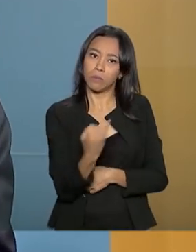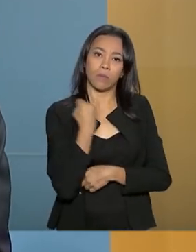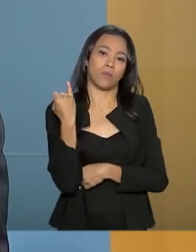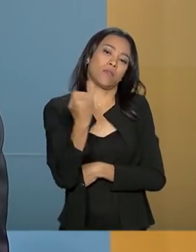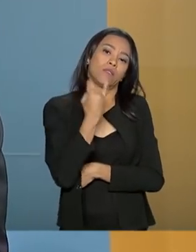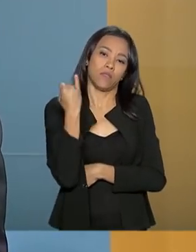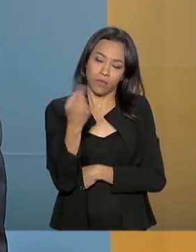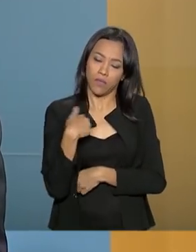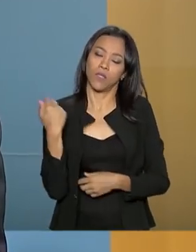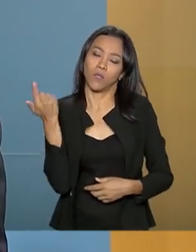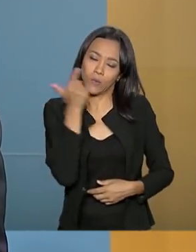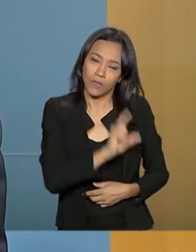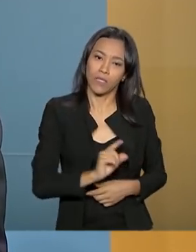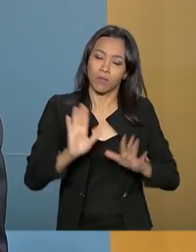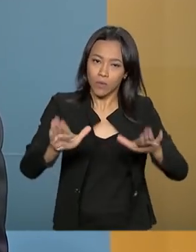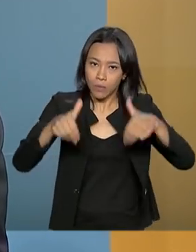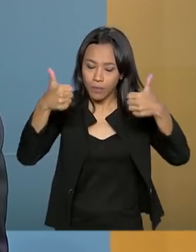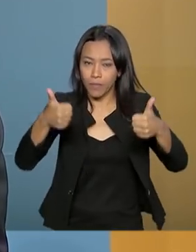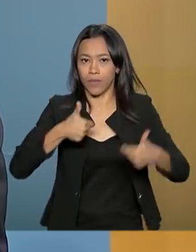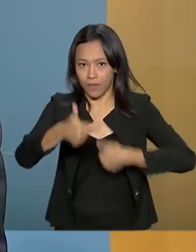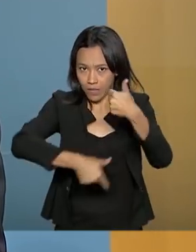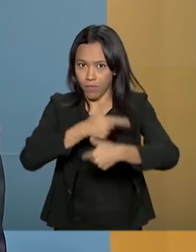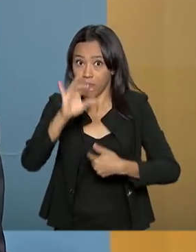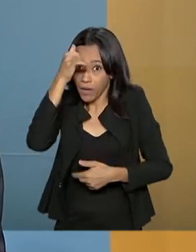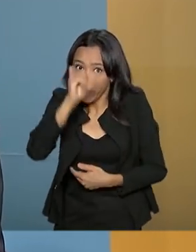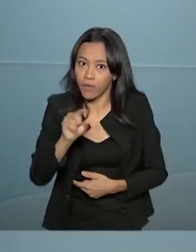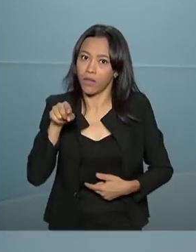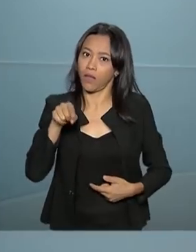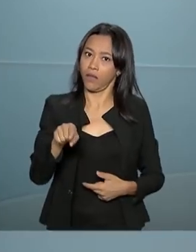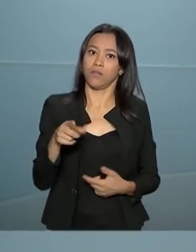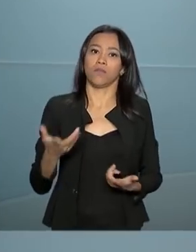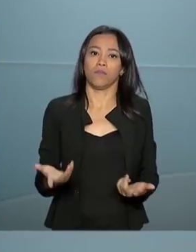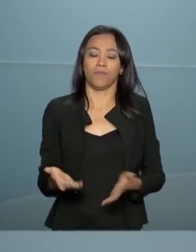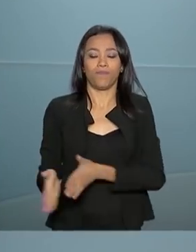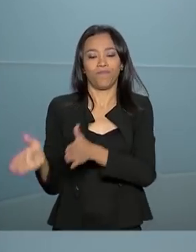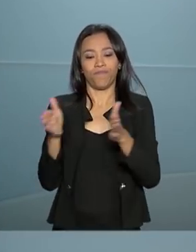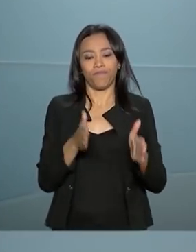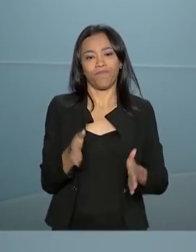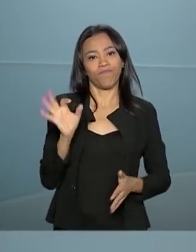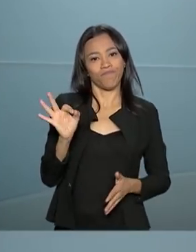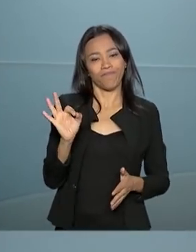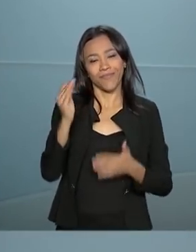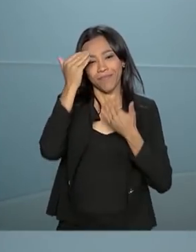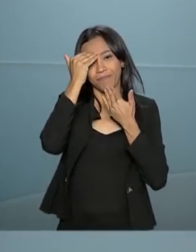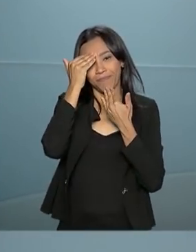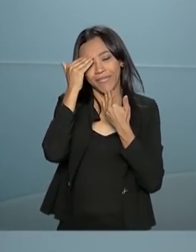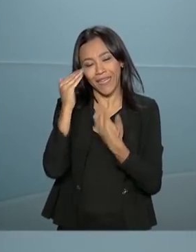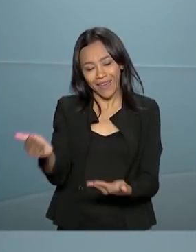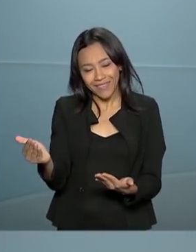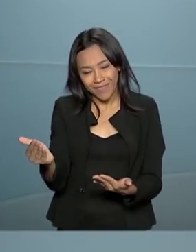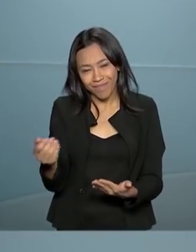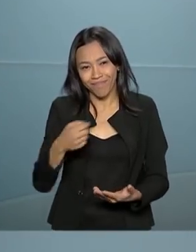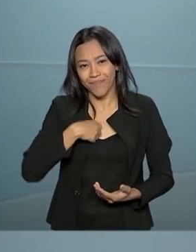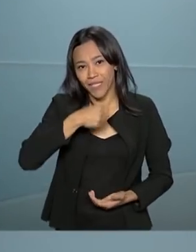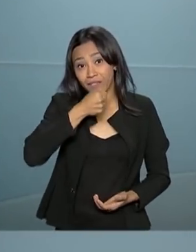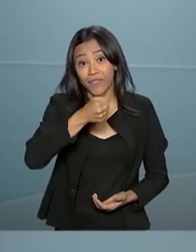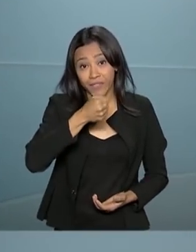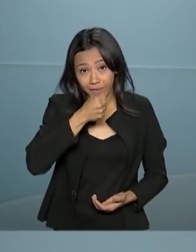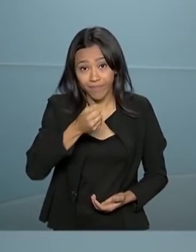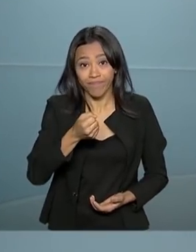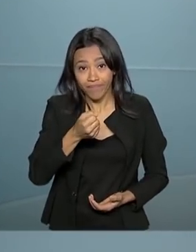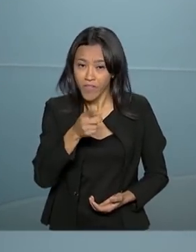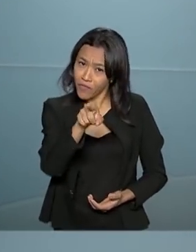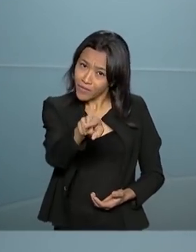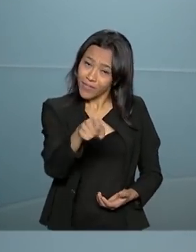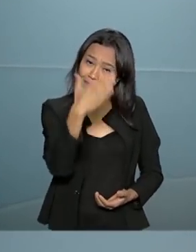tenha uma atuação melhor nesse critério de desmatamento ilegal. Tá certo, ministro. Muito obrigada pela sua entrevista. E, olha,